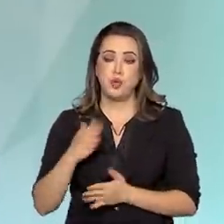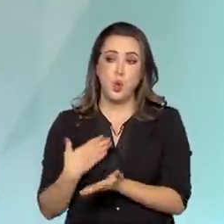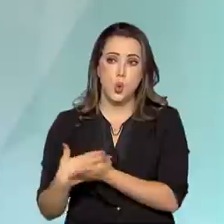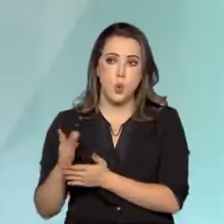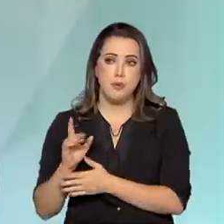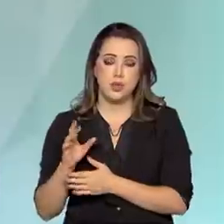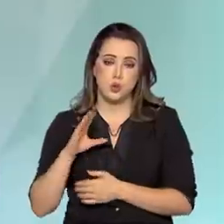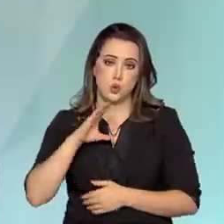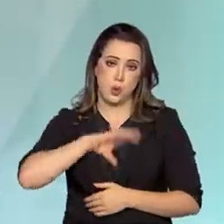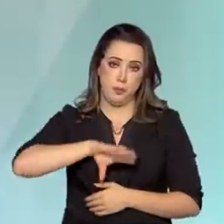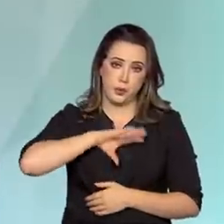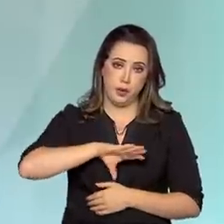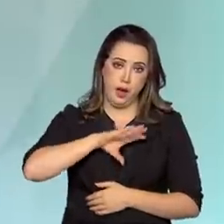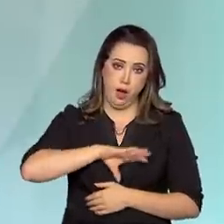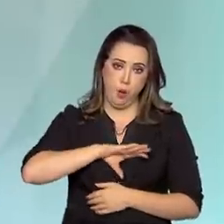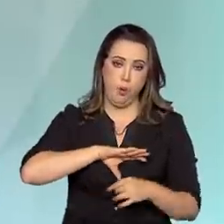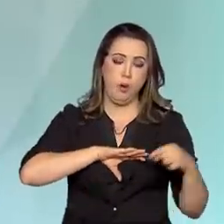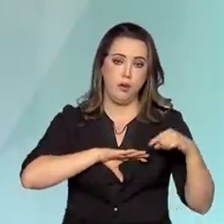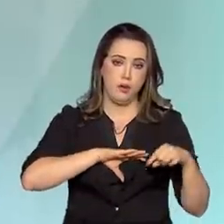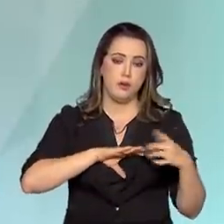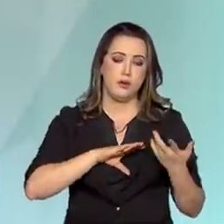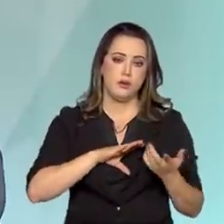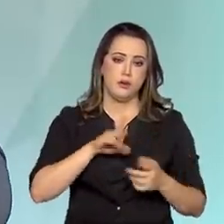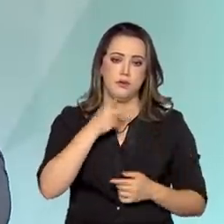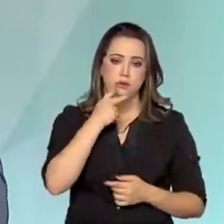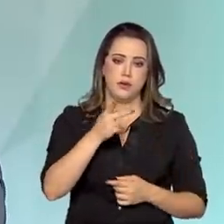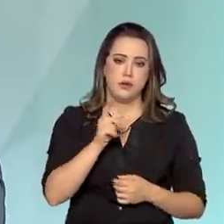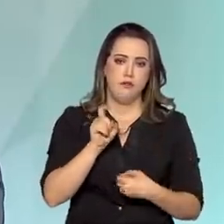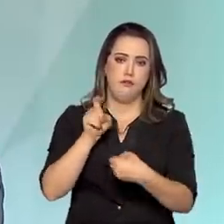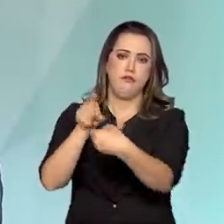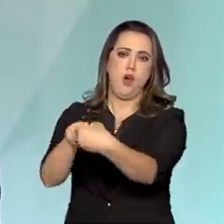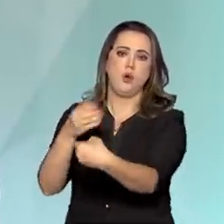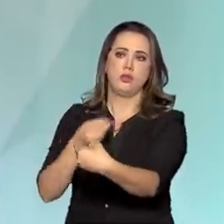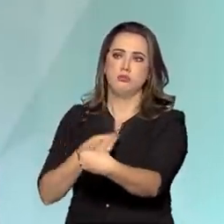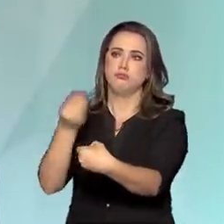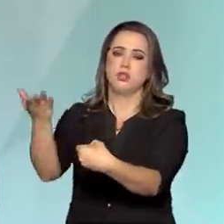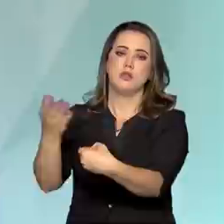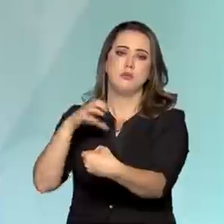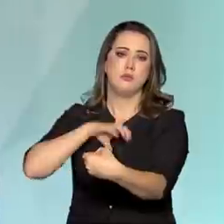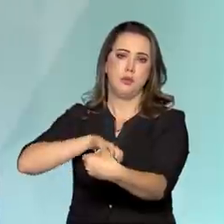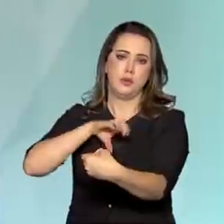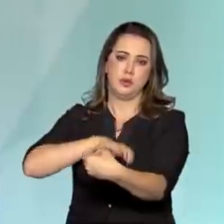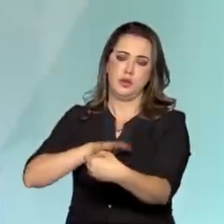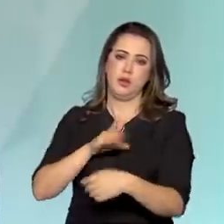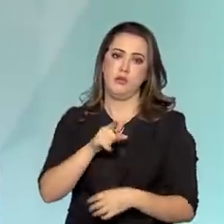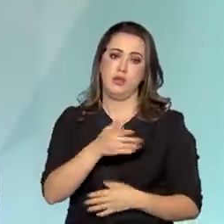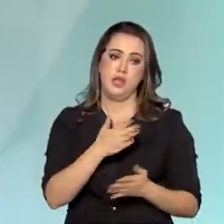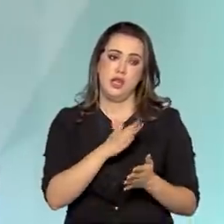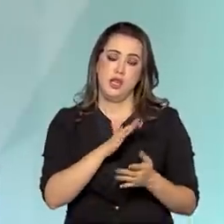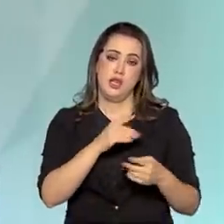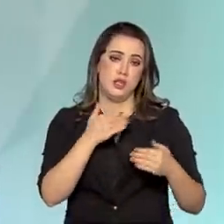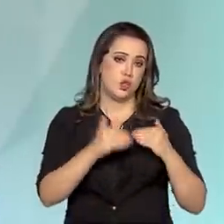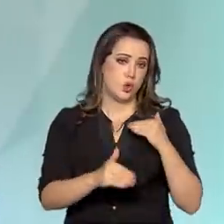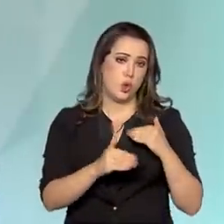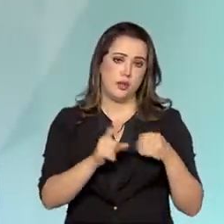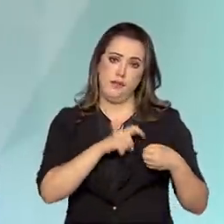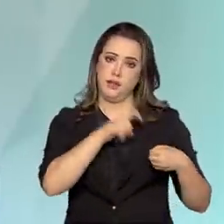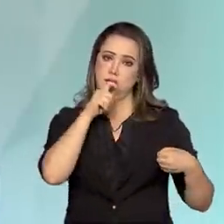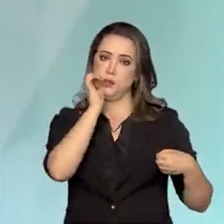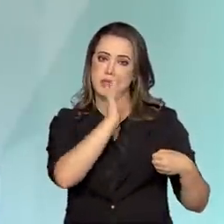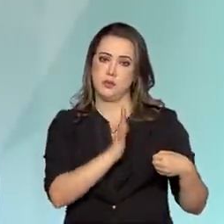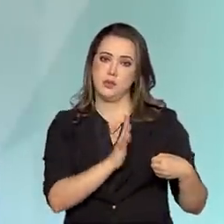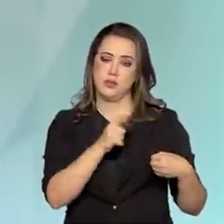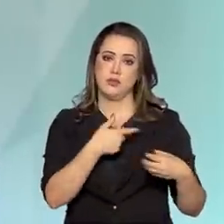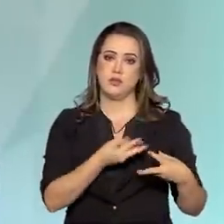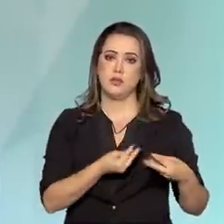alguns portugueses, inclusive o bibliotecário da ocasião, ele achava que, não, isso aqui tem que voltar para Portugal. Então, e ele não era a favor da independência. Então, ele volta com uma série de